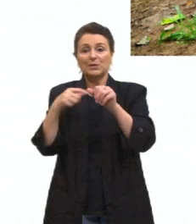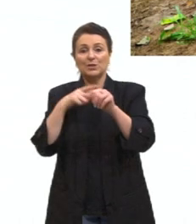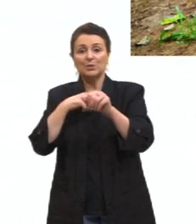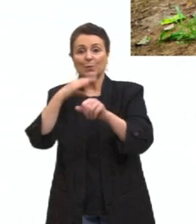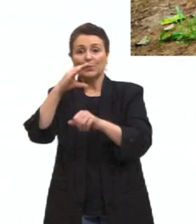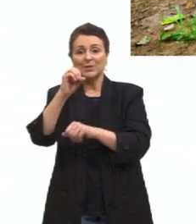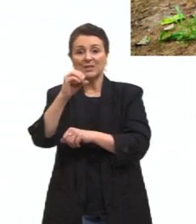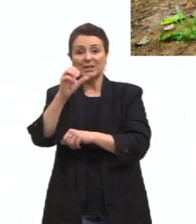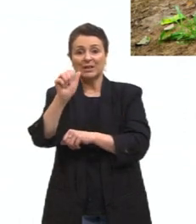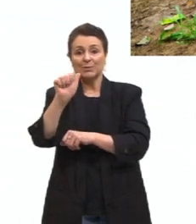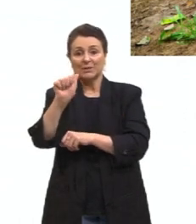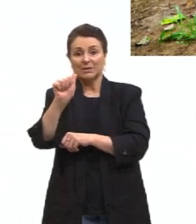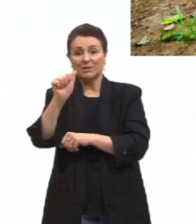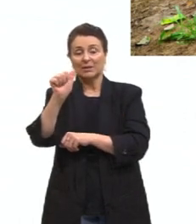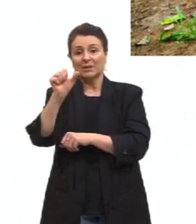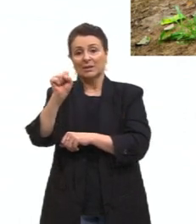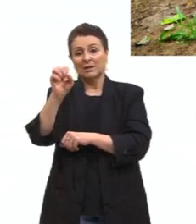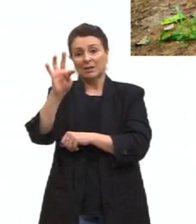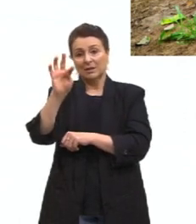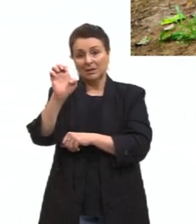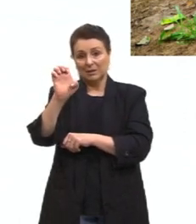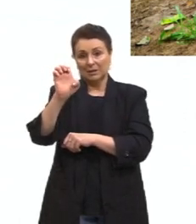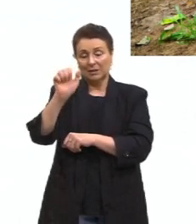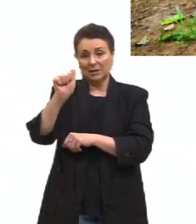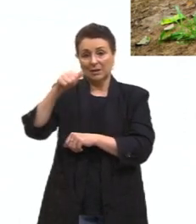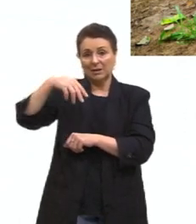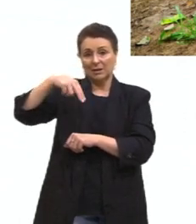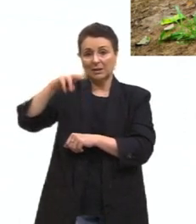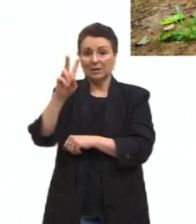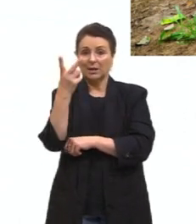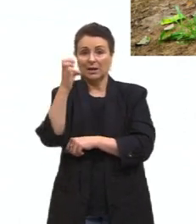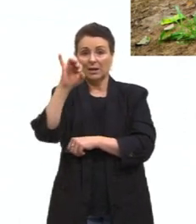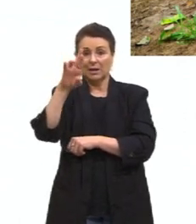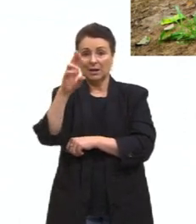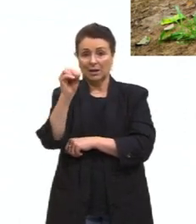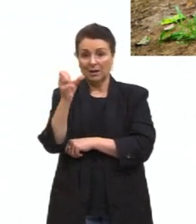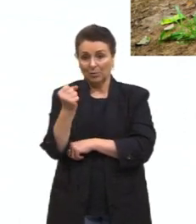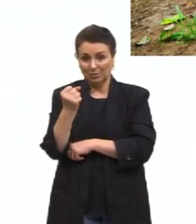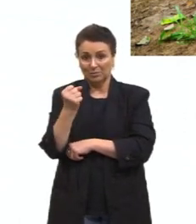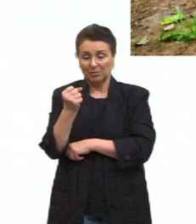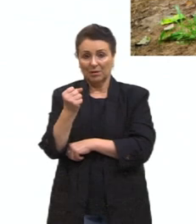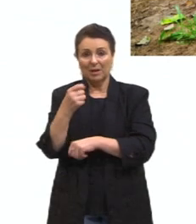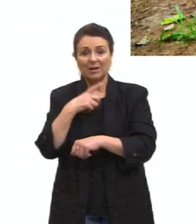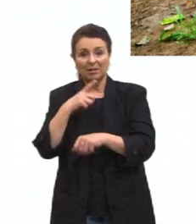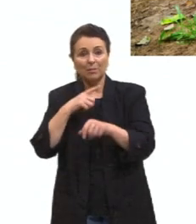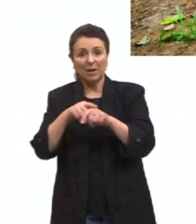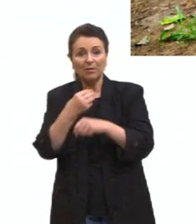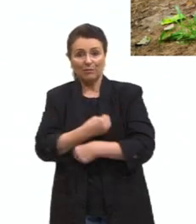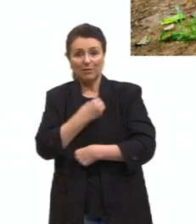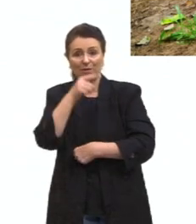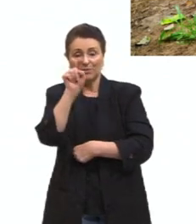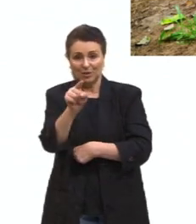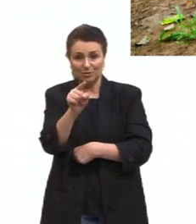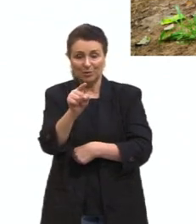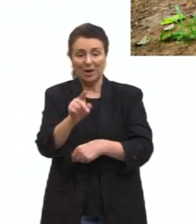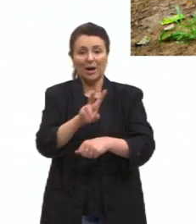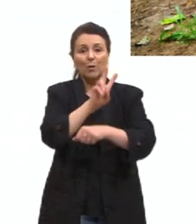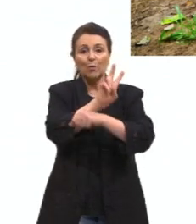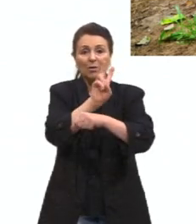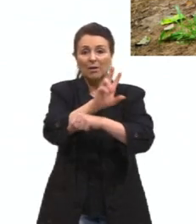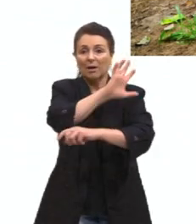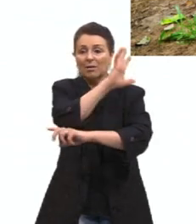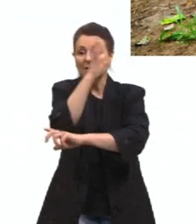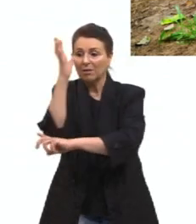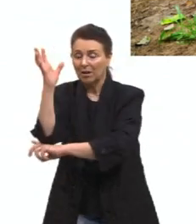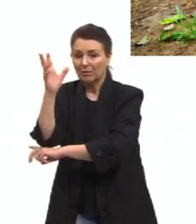produção de uma maneira mais sustentável. Então, de preservar essas árvores, de garantir que esses povos pudessem continuar